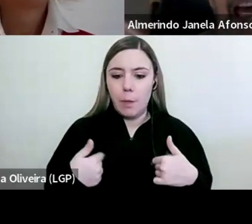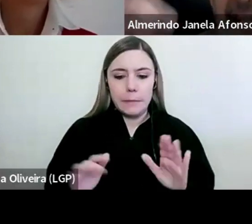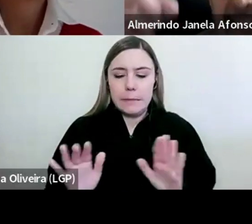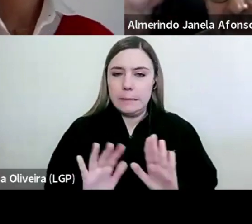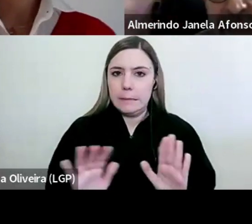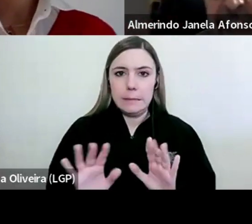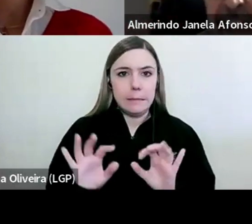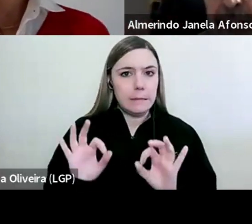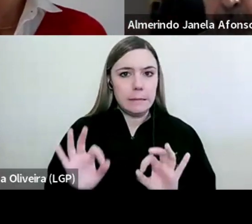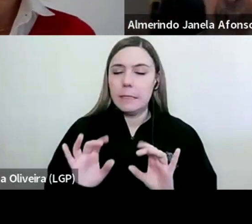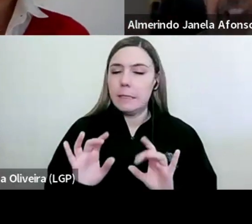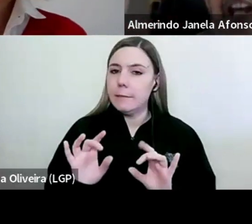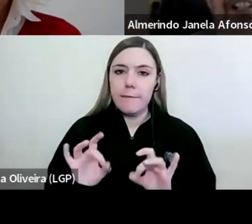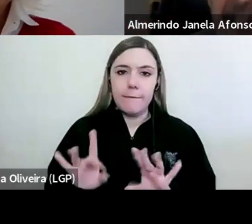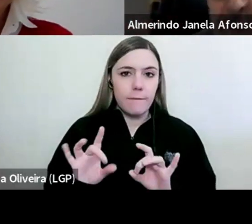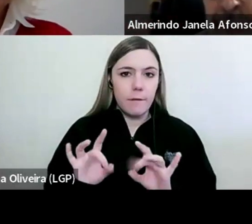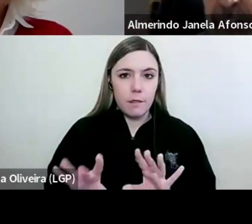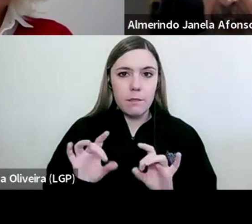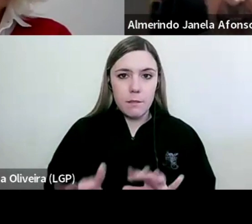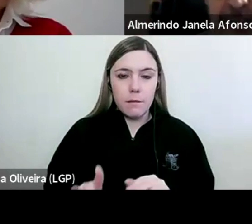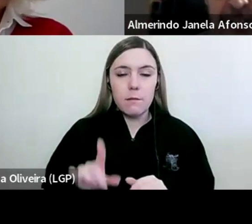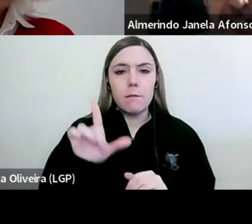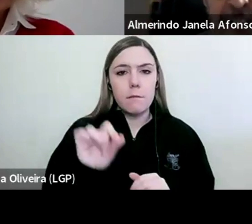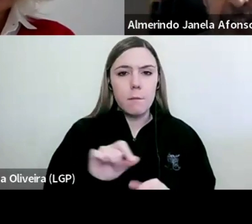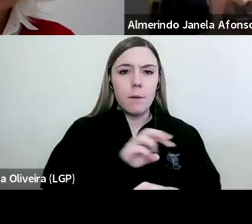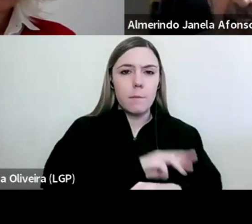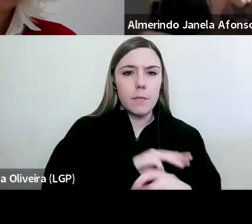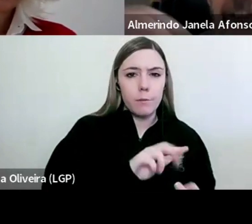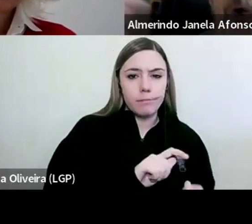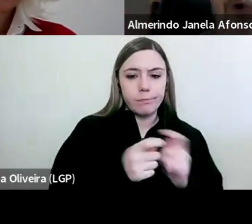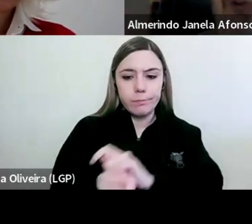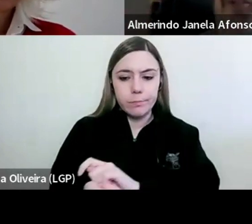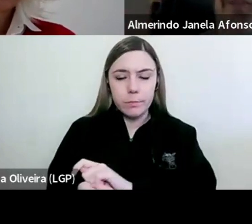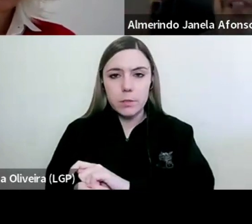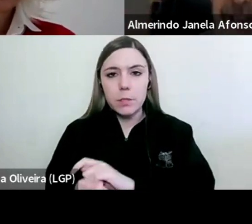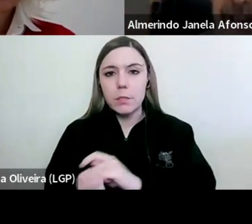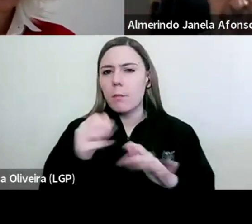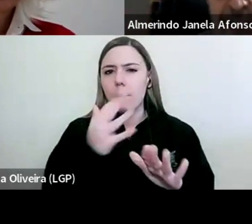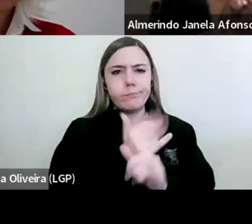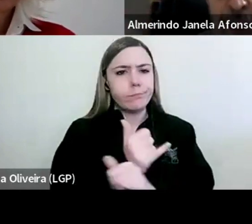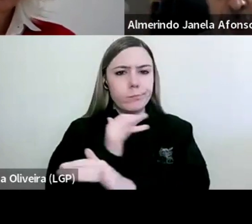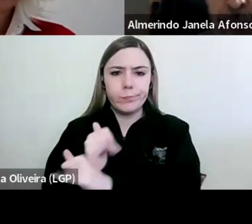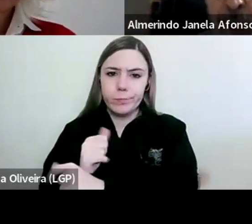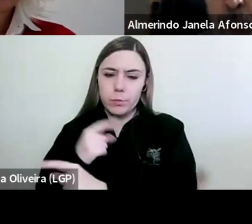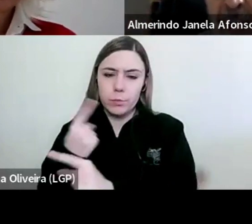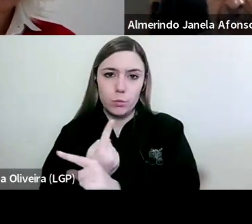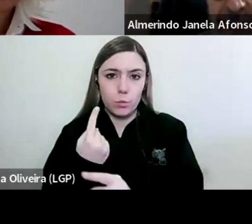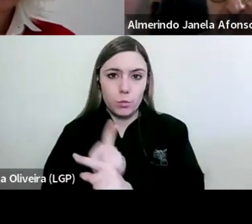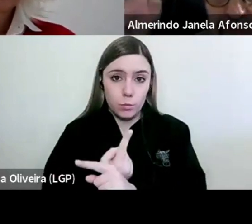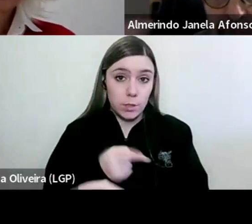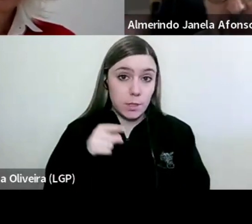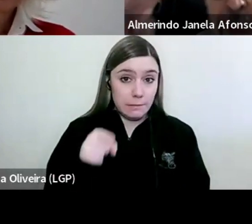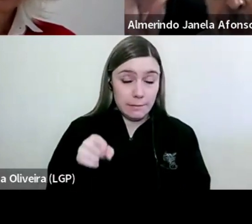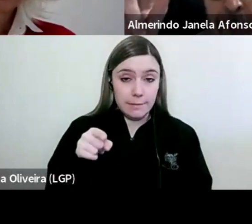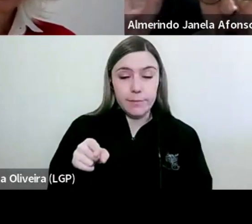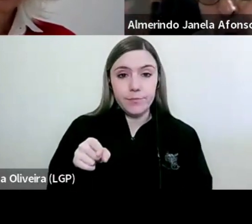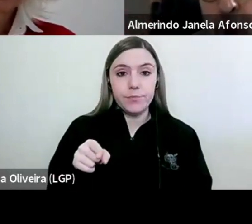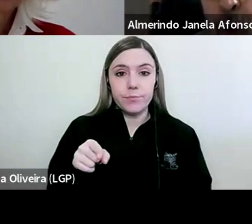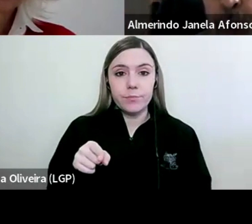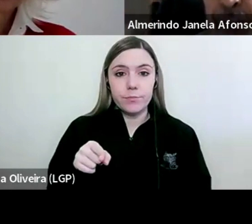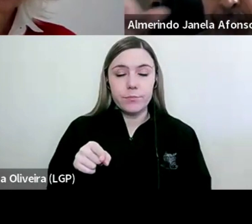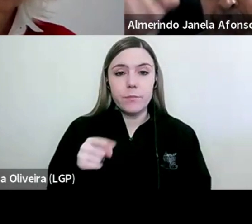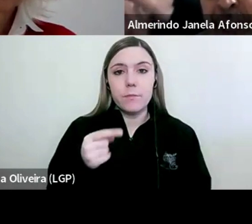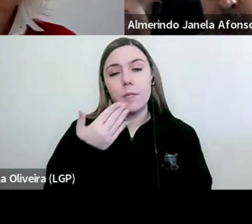a reivindicação de passagens administrativas, entre outras medidas, segundo as quais se